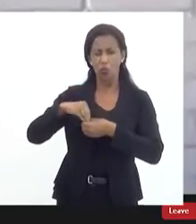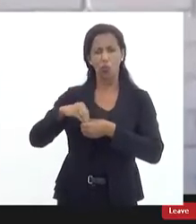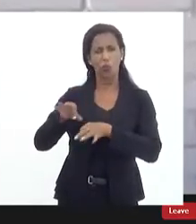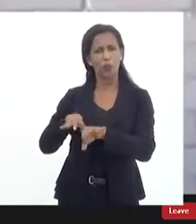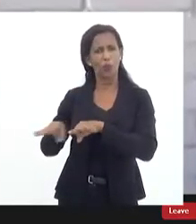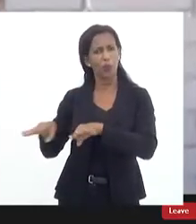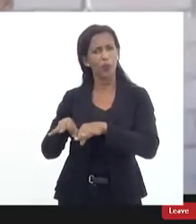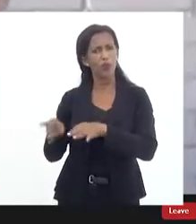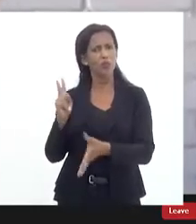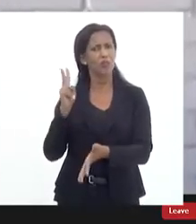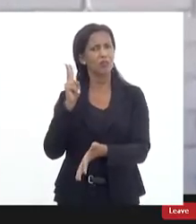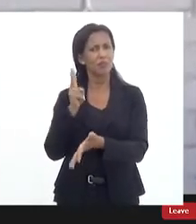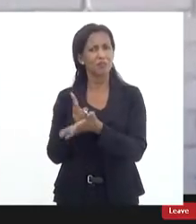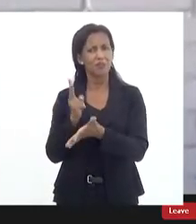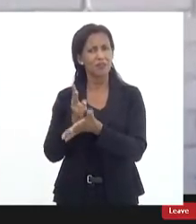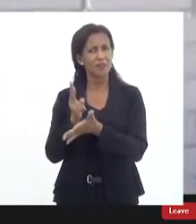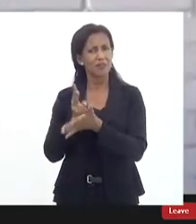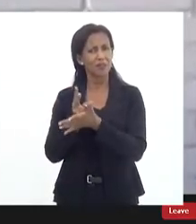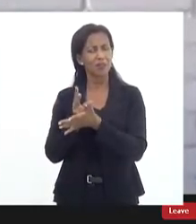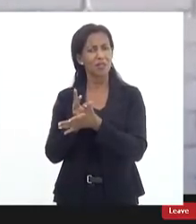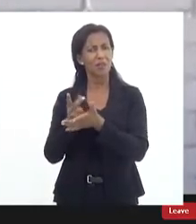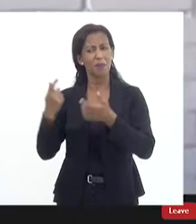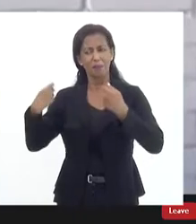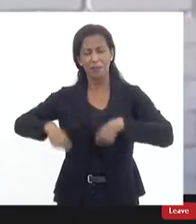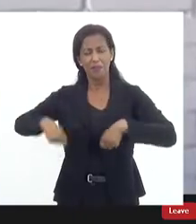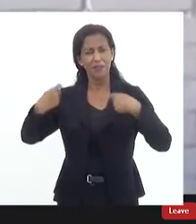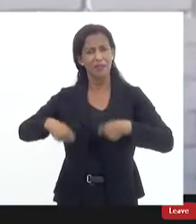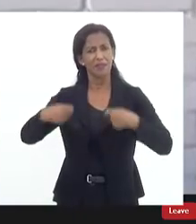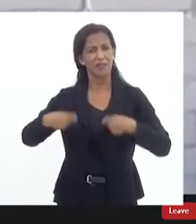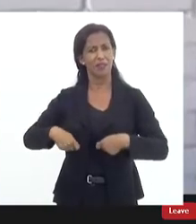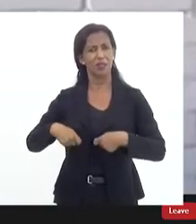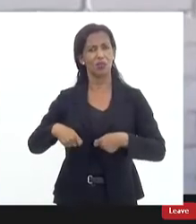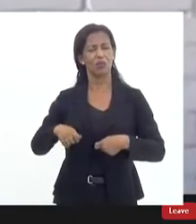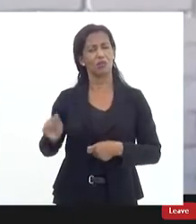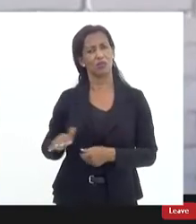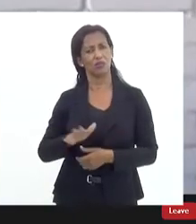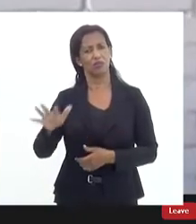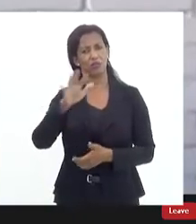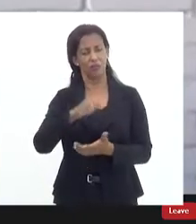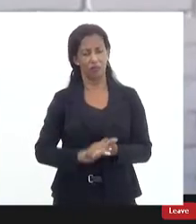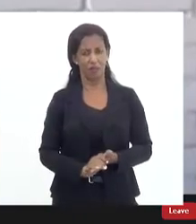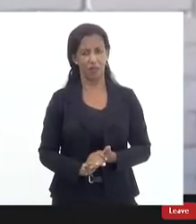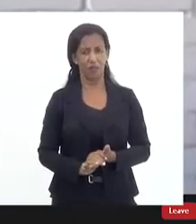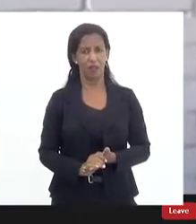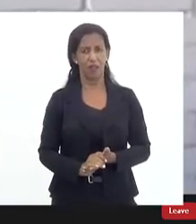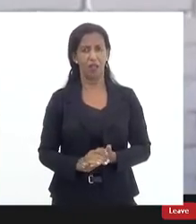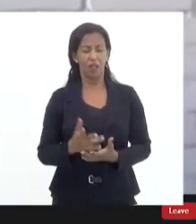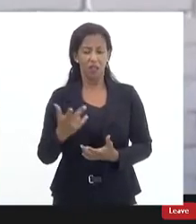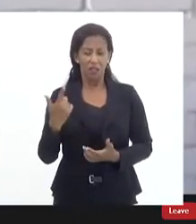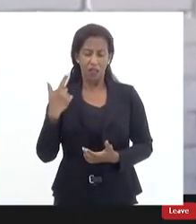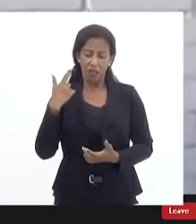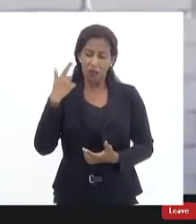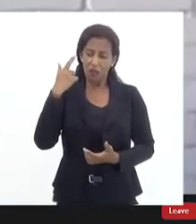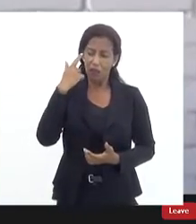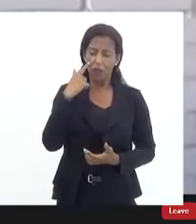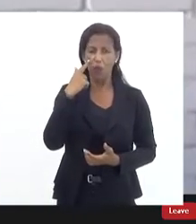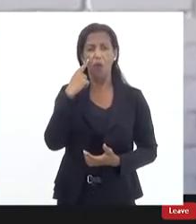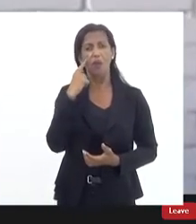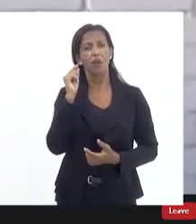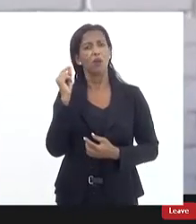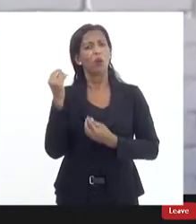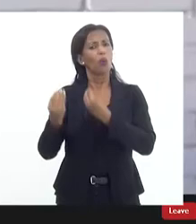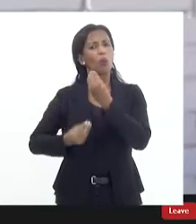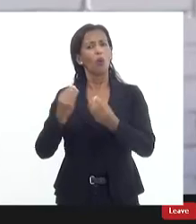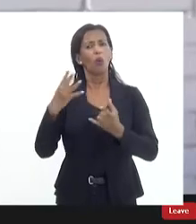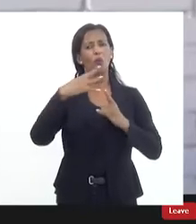e que são sempre salutar nas comunidades eu destaco por fim a interseção que faz a Fiocruz